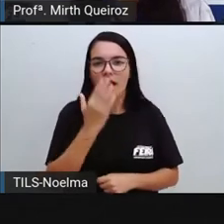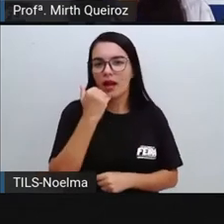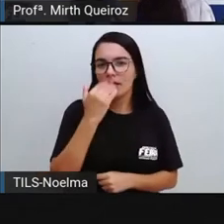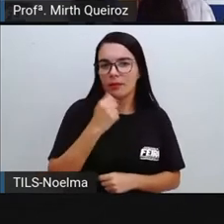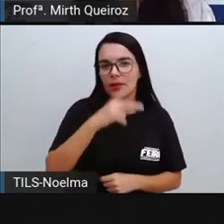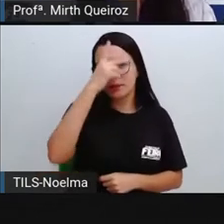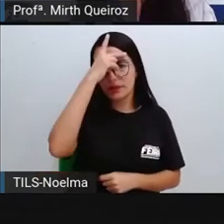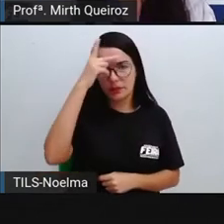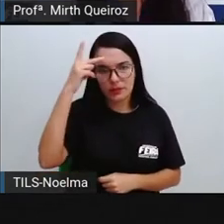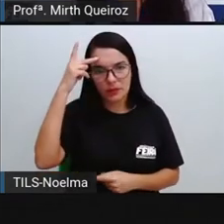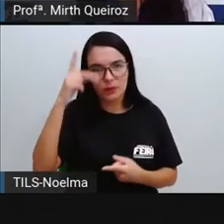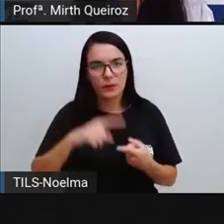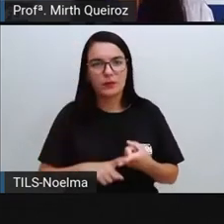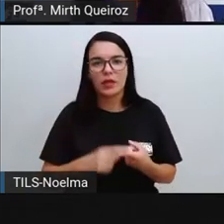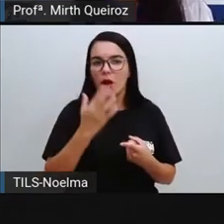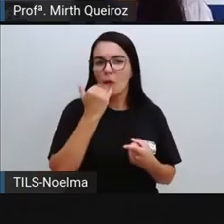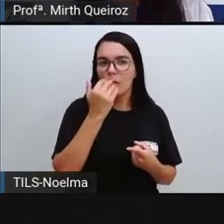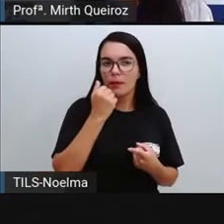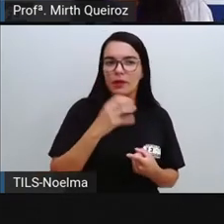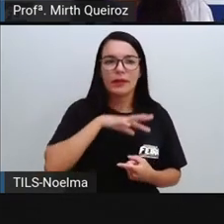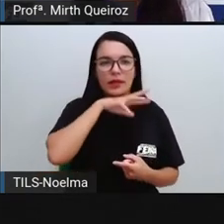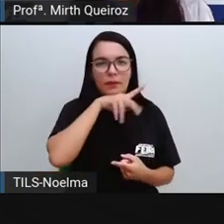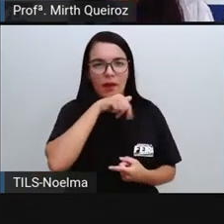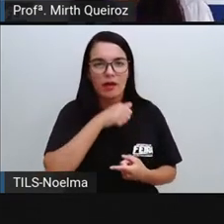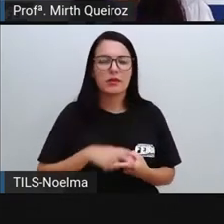diferenciando de acordo aí com os países.